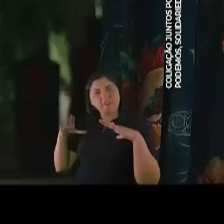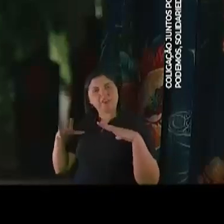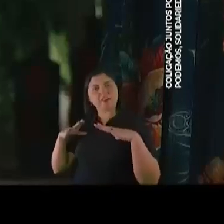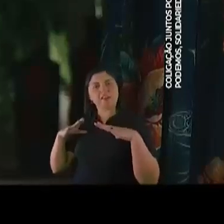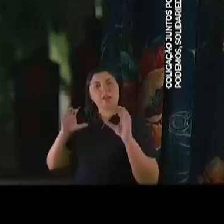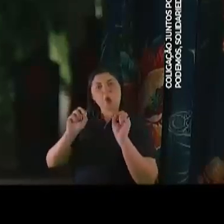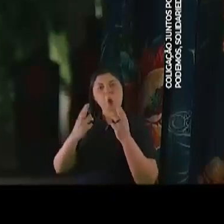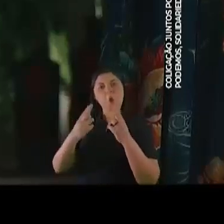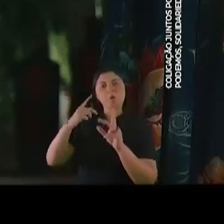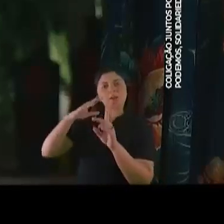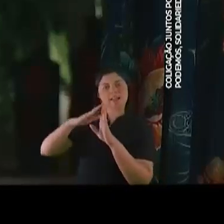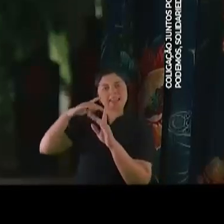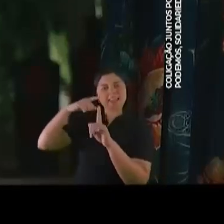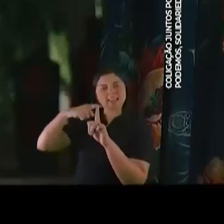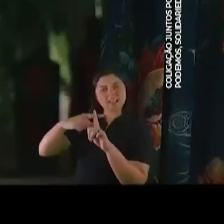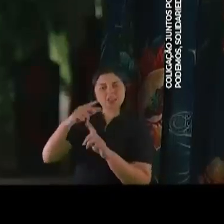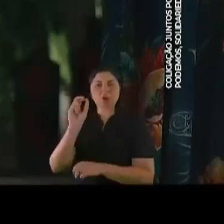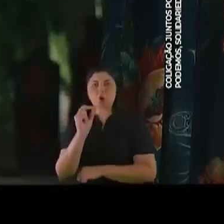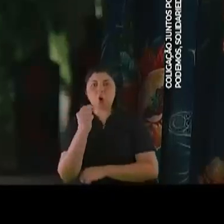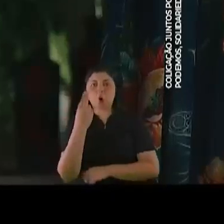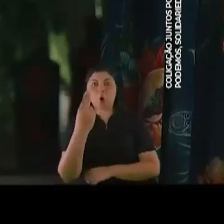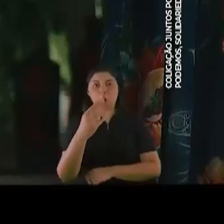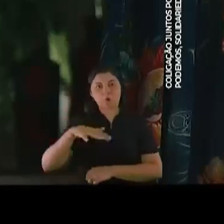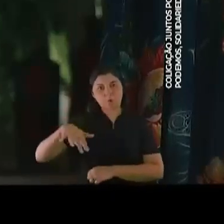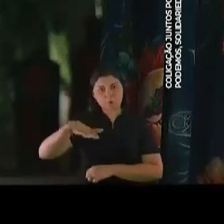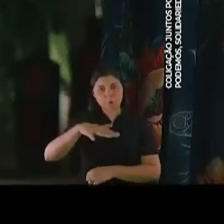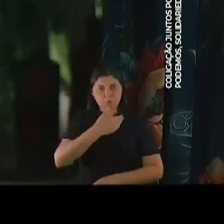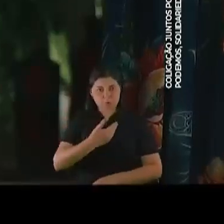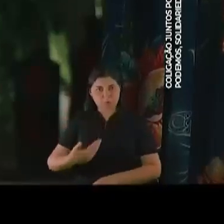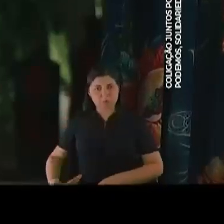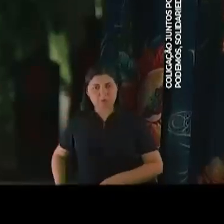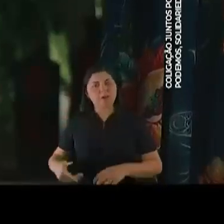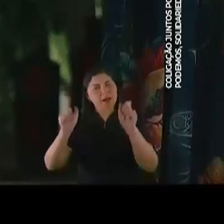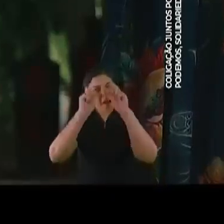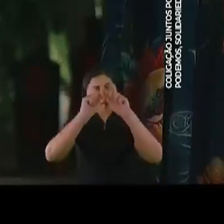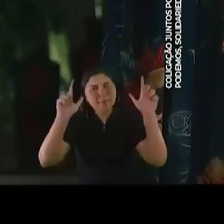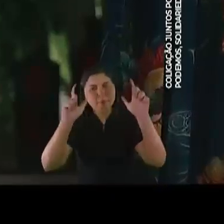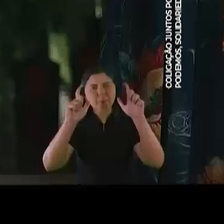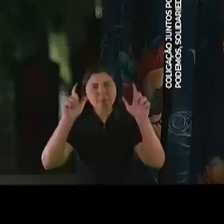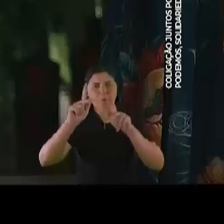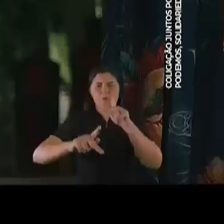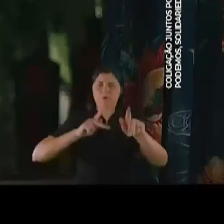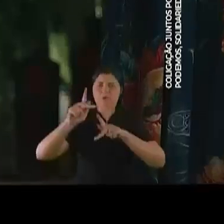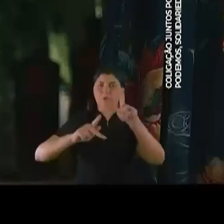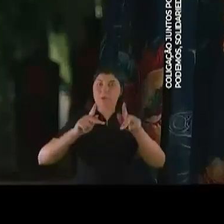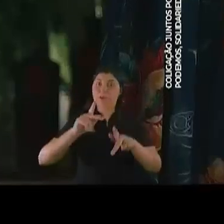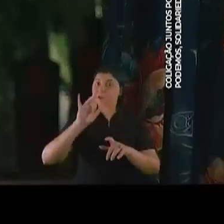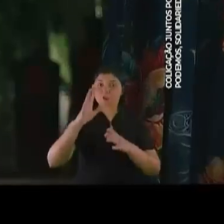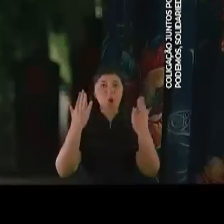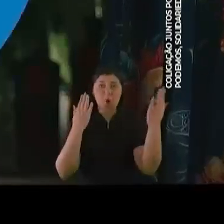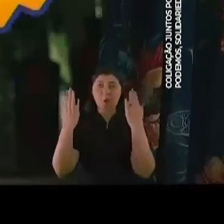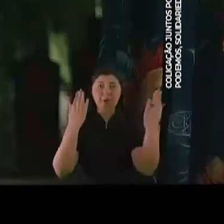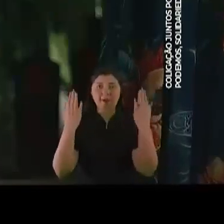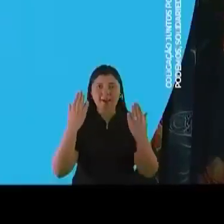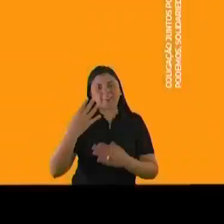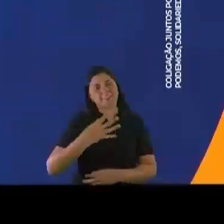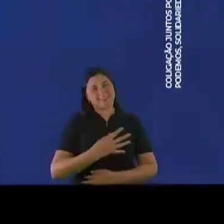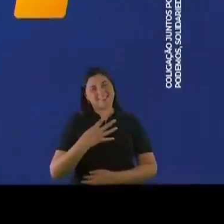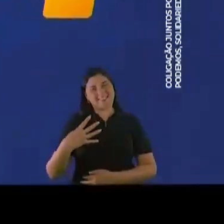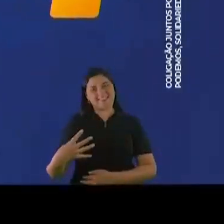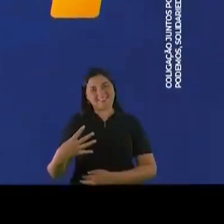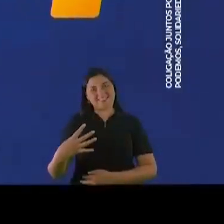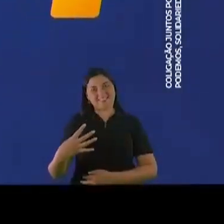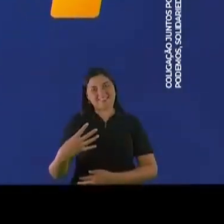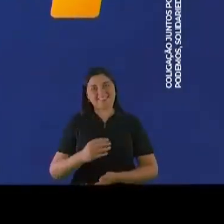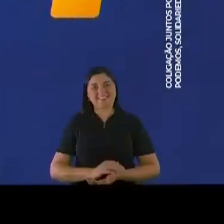o encostado. Ou na igreja, ou no órgão público. Abre o olho, meu povo. É só comparar.